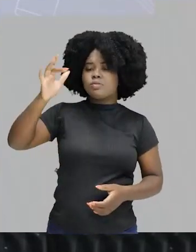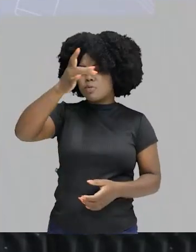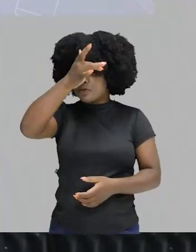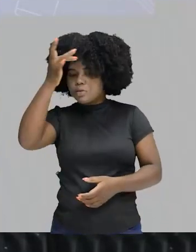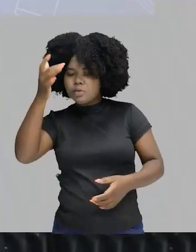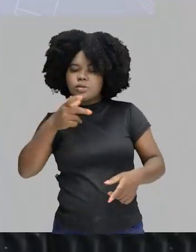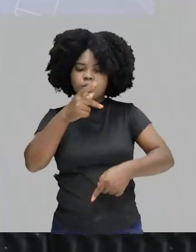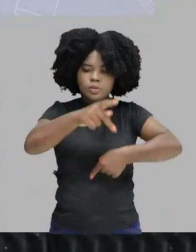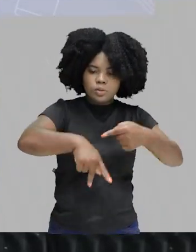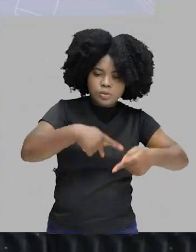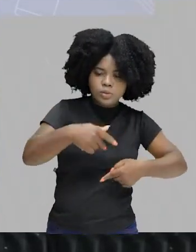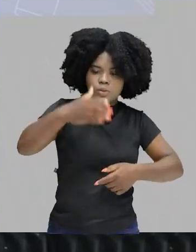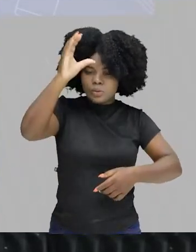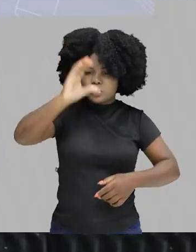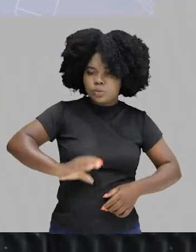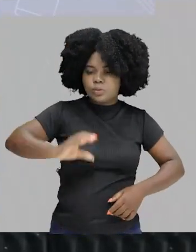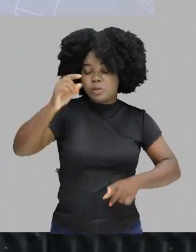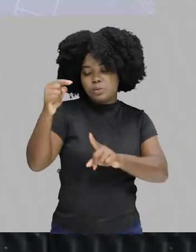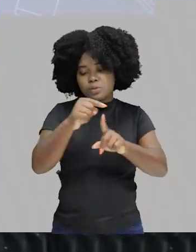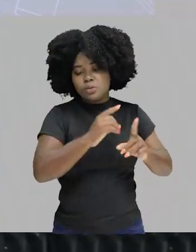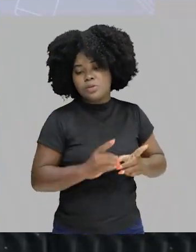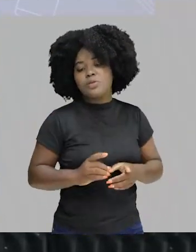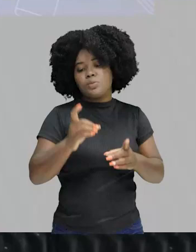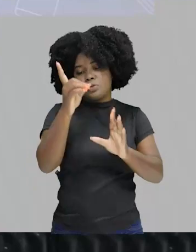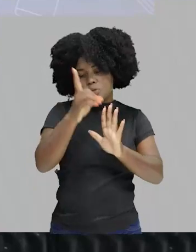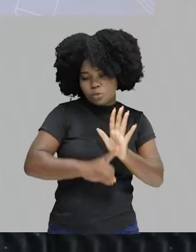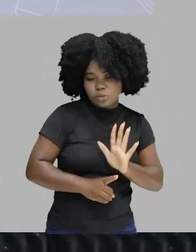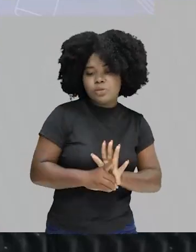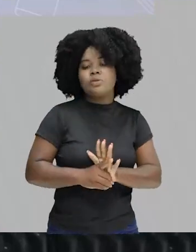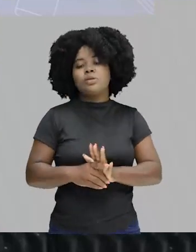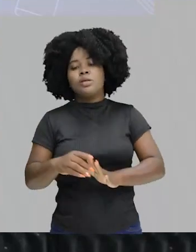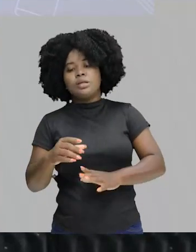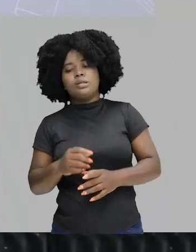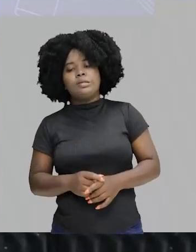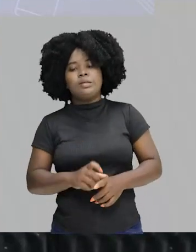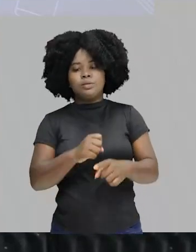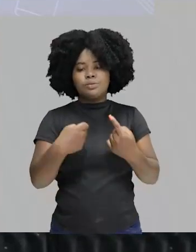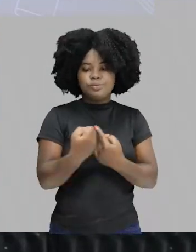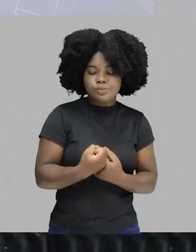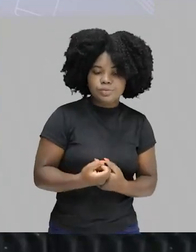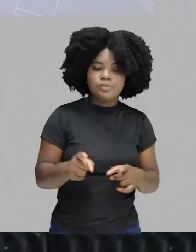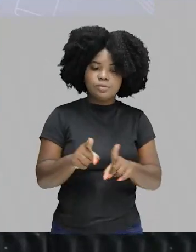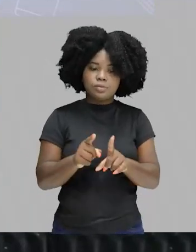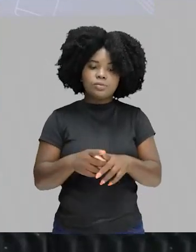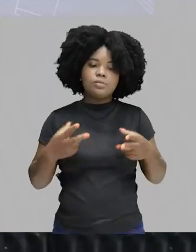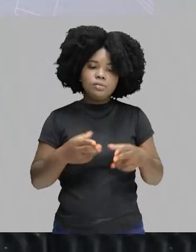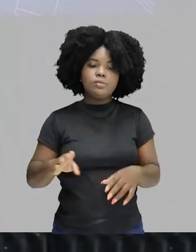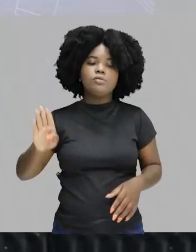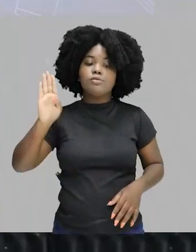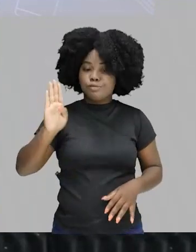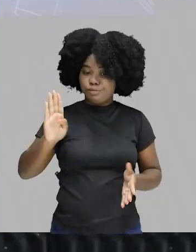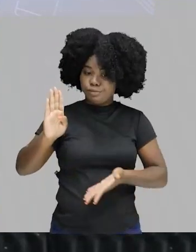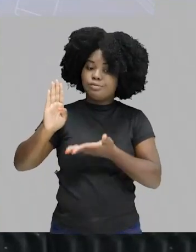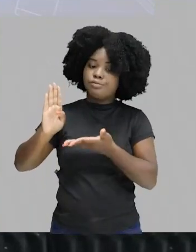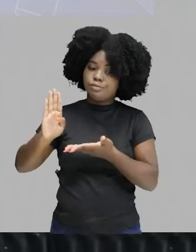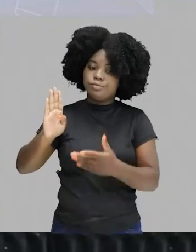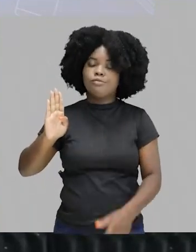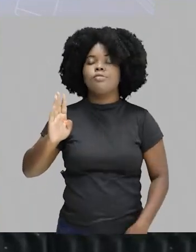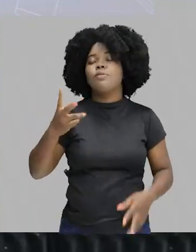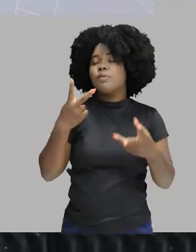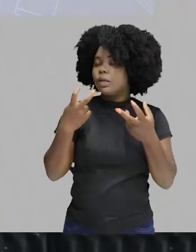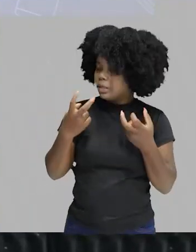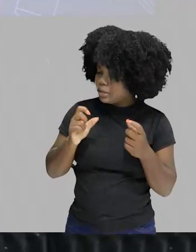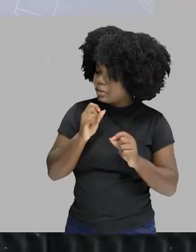direitos e deveres, que são os tipos de direitos sociais, civis, políticos, etc., como estão aqui na letra B de bola. Então, você já